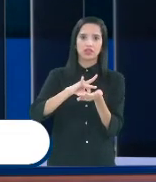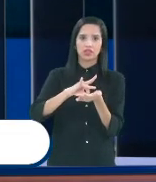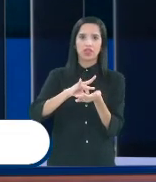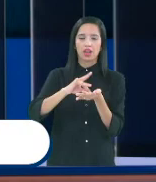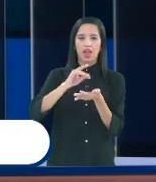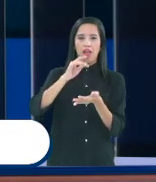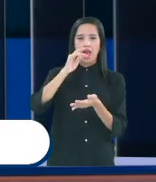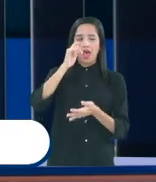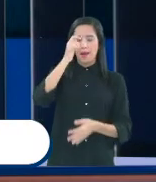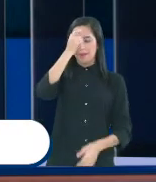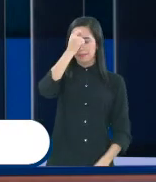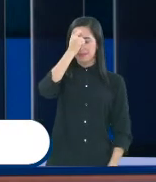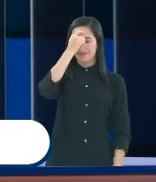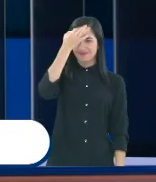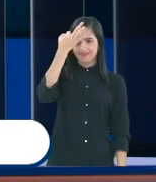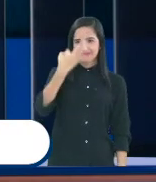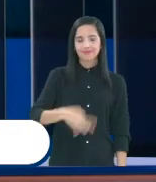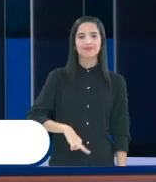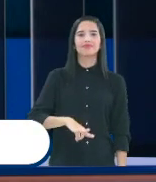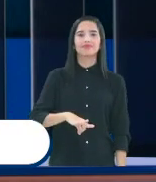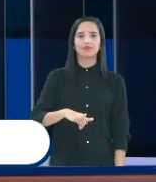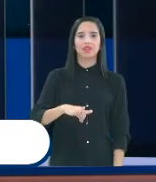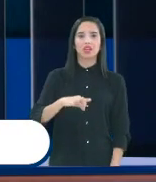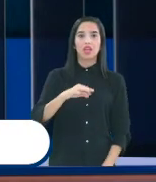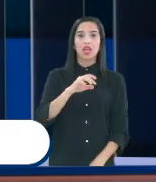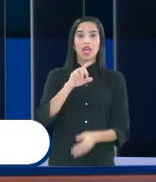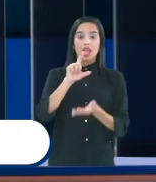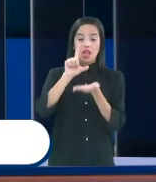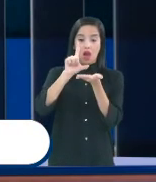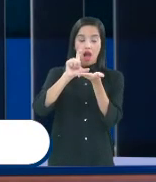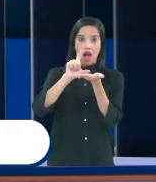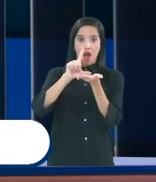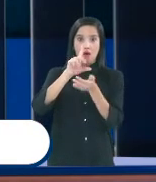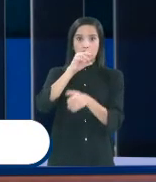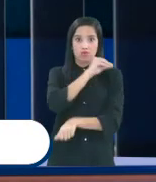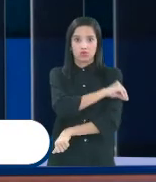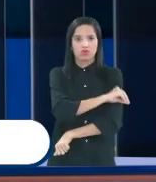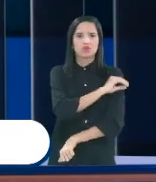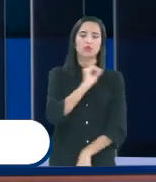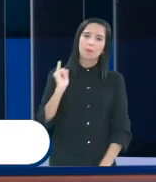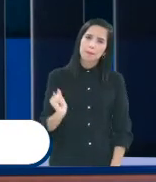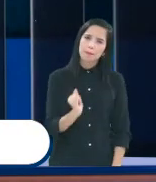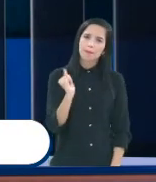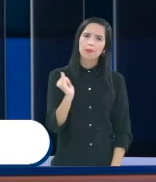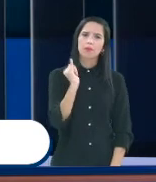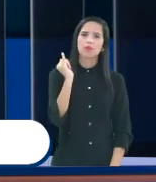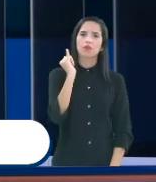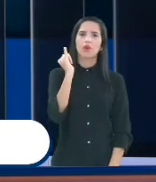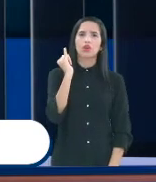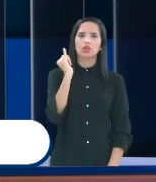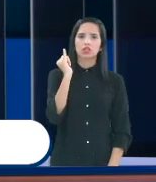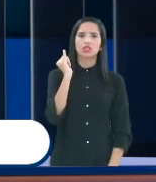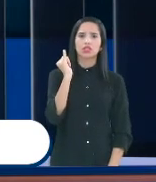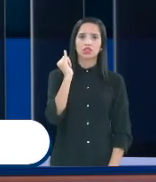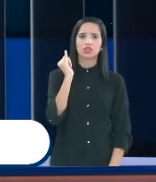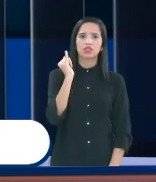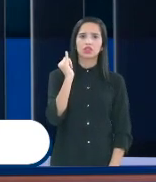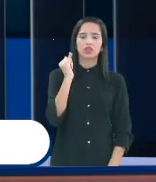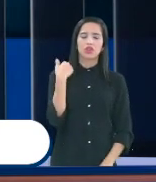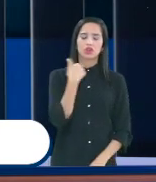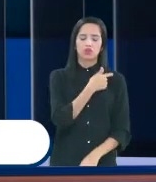conscientização que o álcool é importante para que possamos higienizar as mãos,